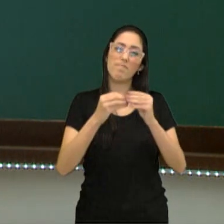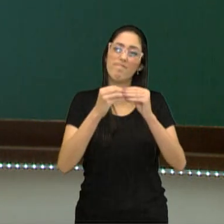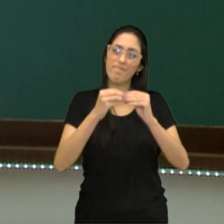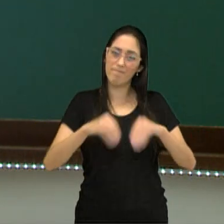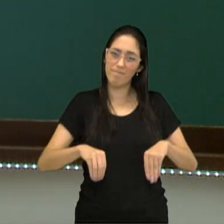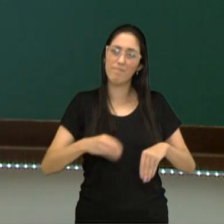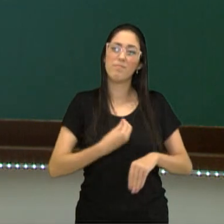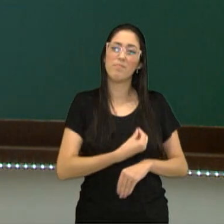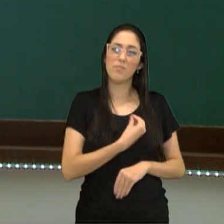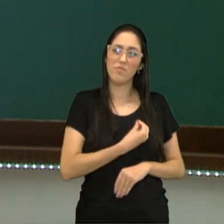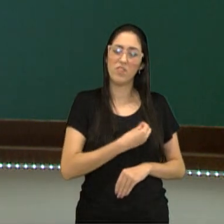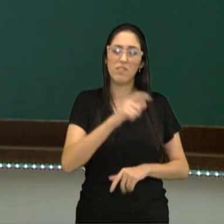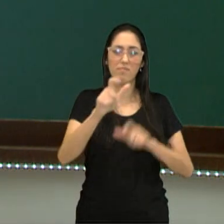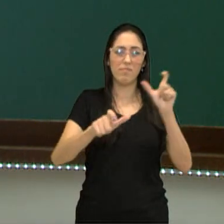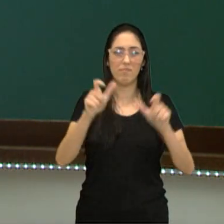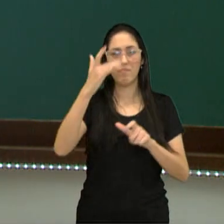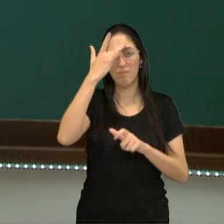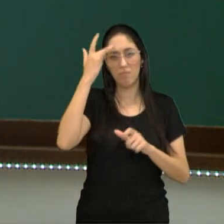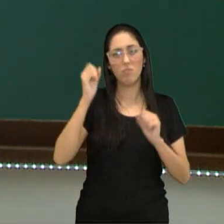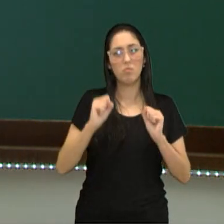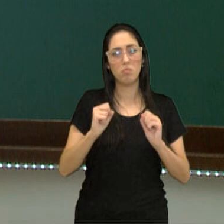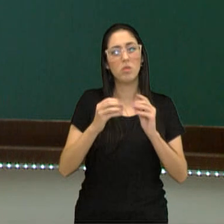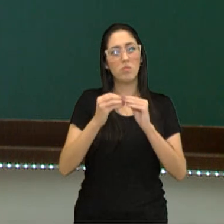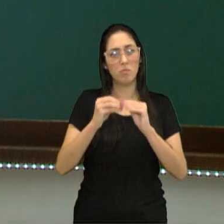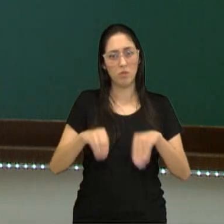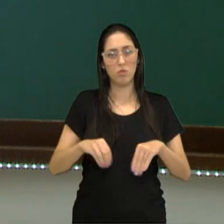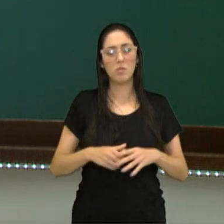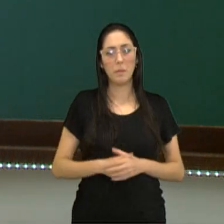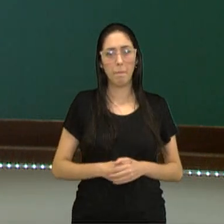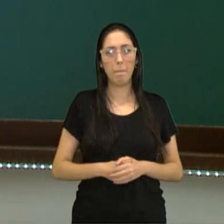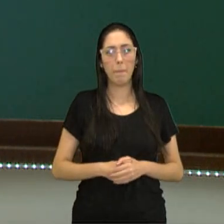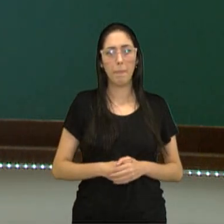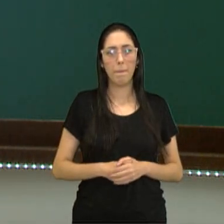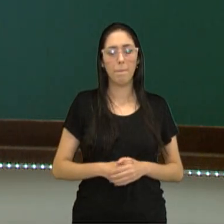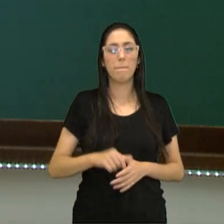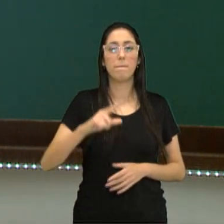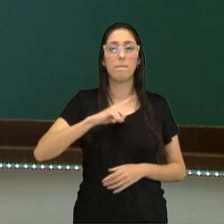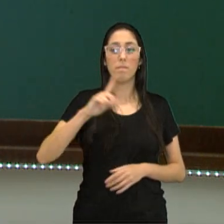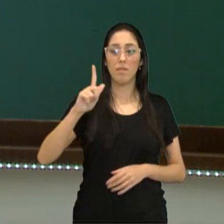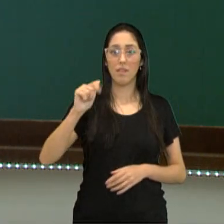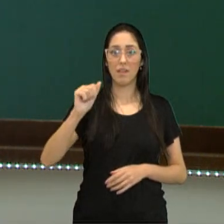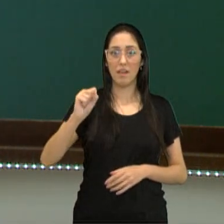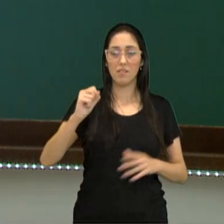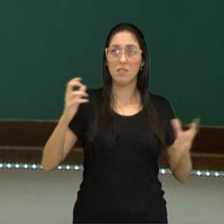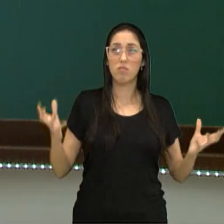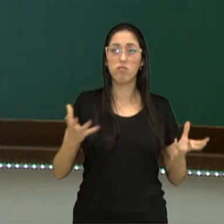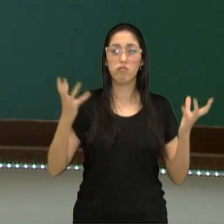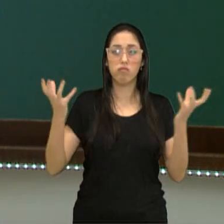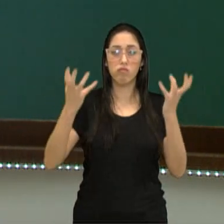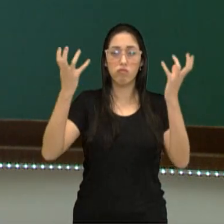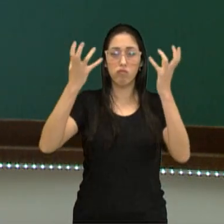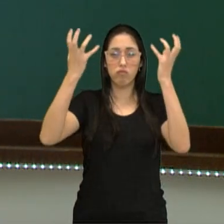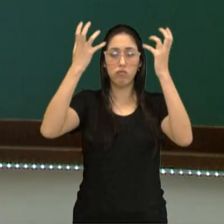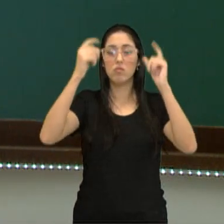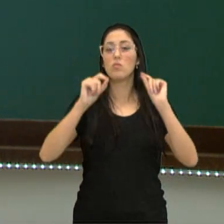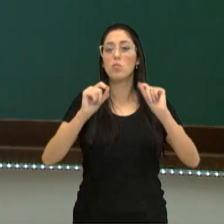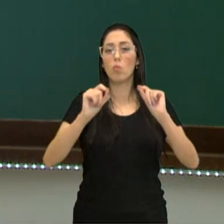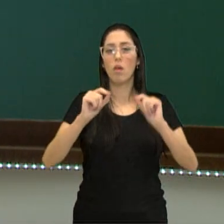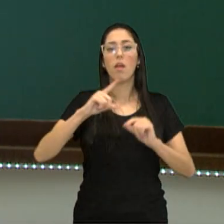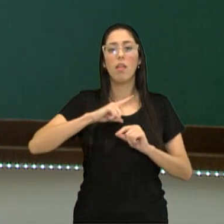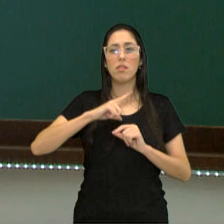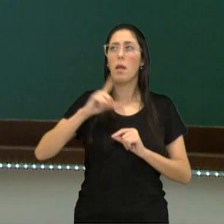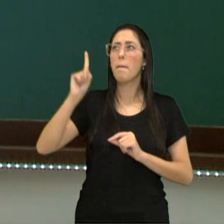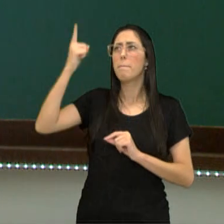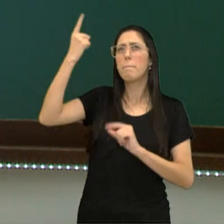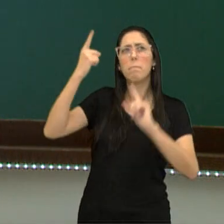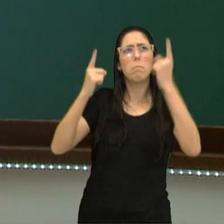assim a vida no nosso planeta. E aí, quando esses gases são emitidos, nós vamos perceber buracos, falhas